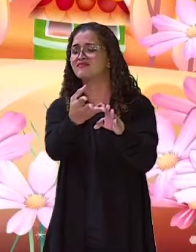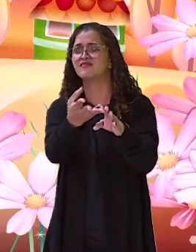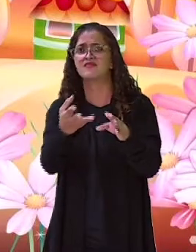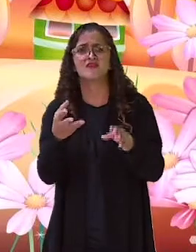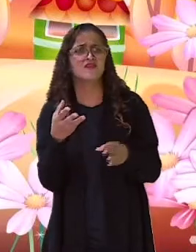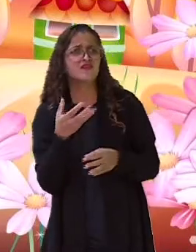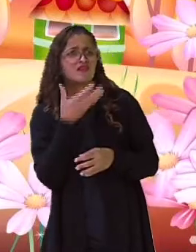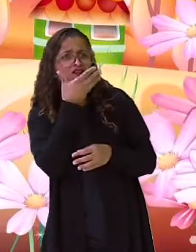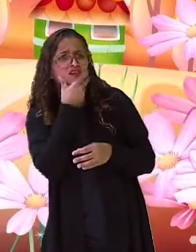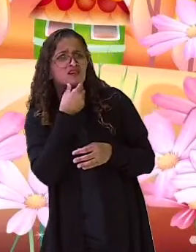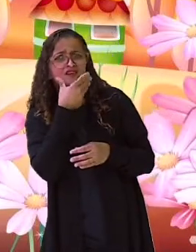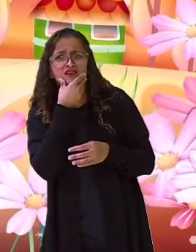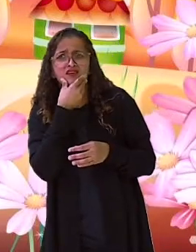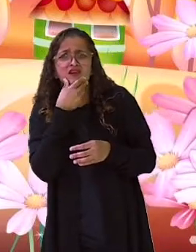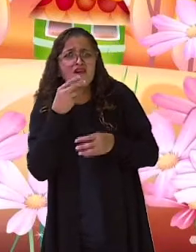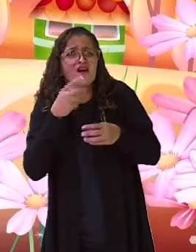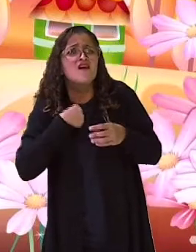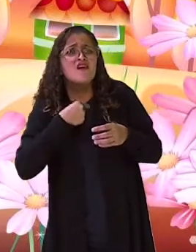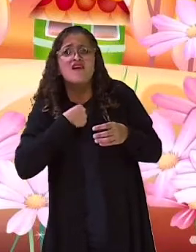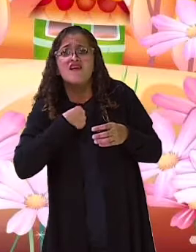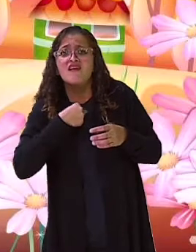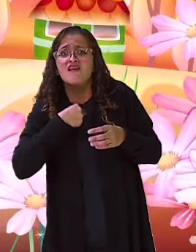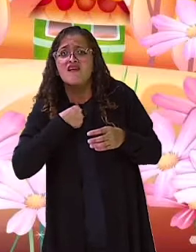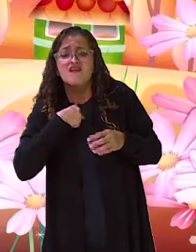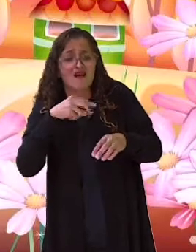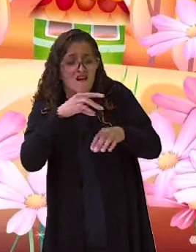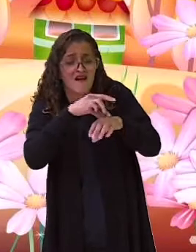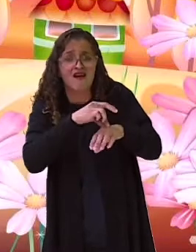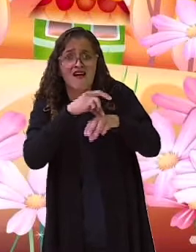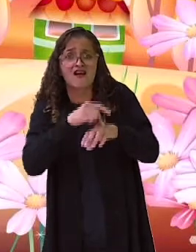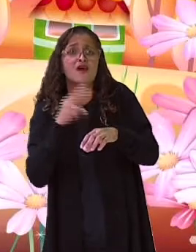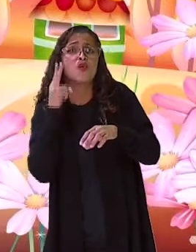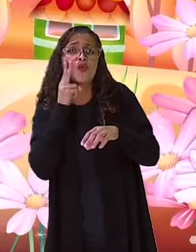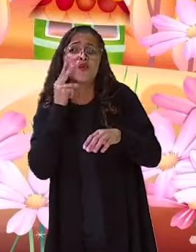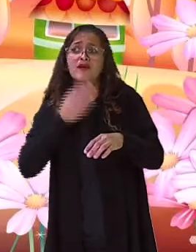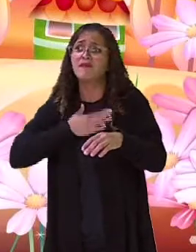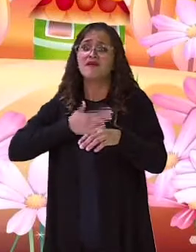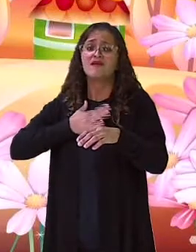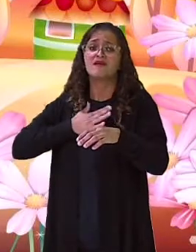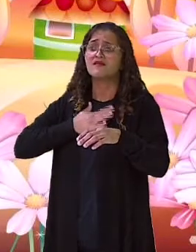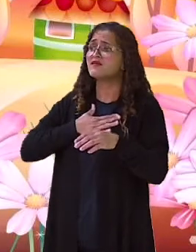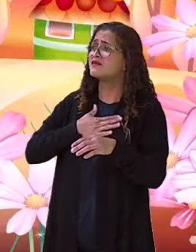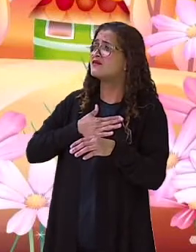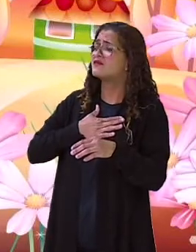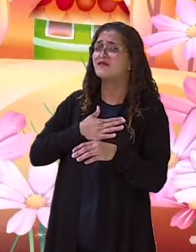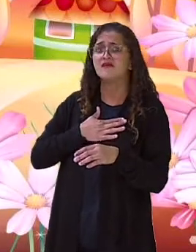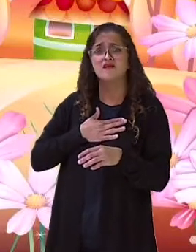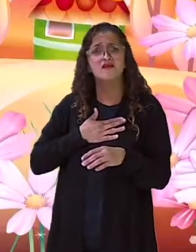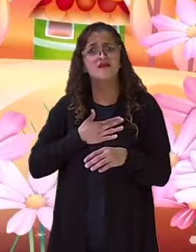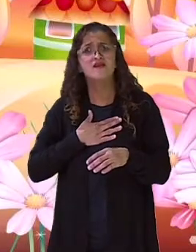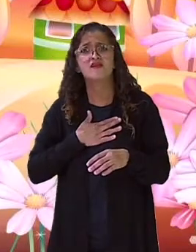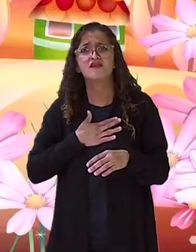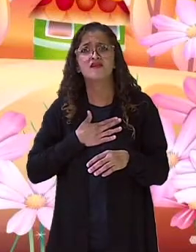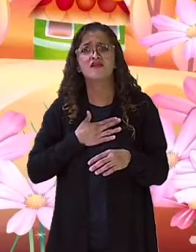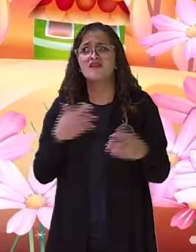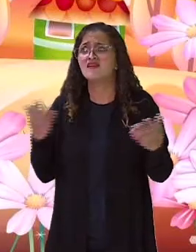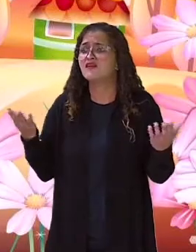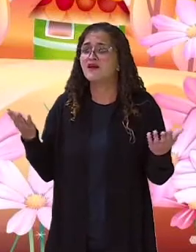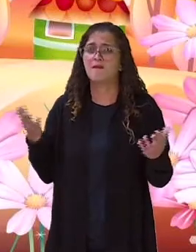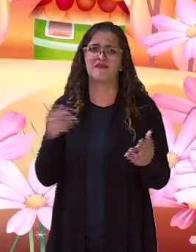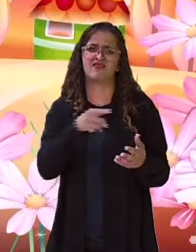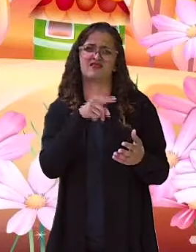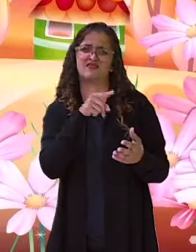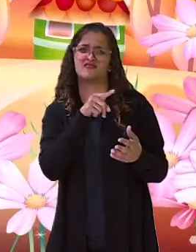O pobre homem reclamou. Diz que a carne, o pão e o vinho eram dele. Todos ali sabiam que ele era